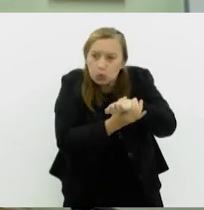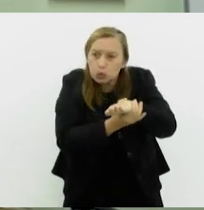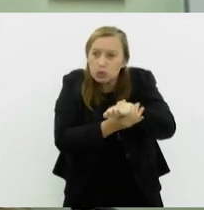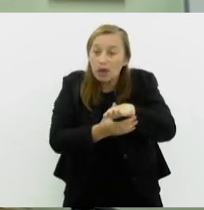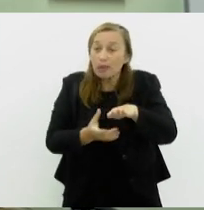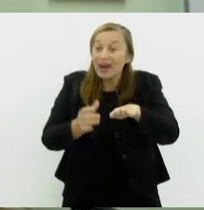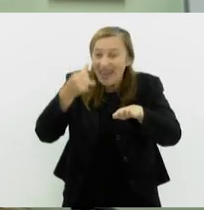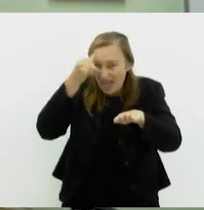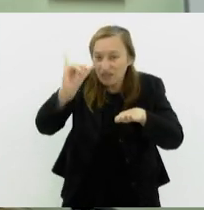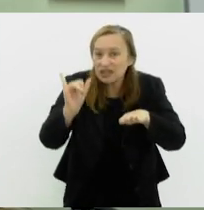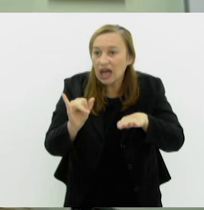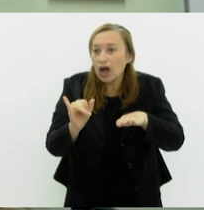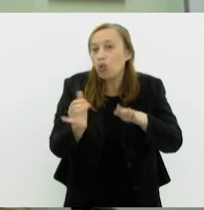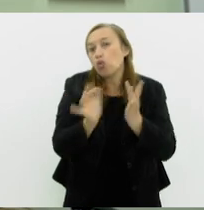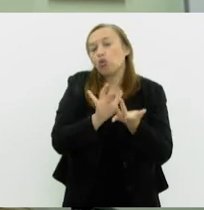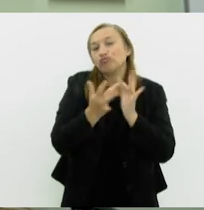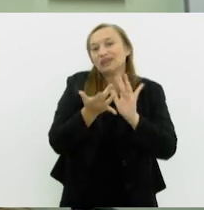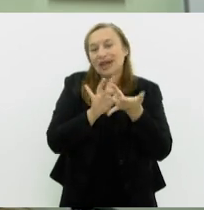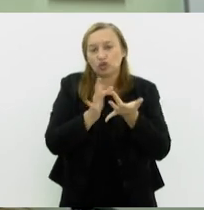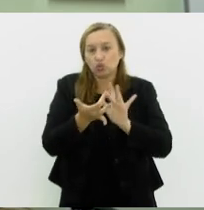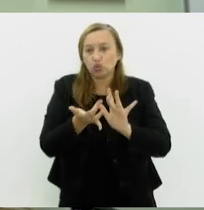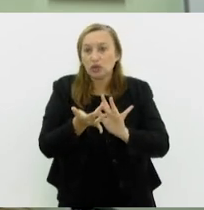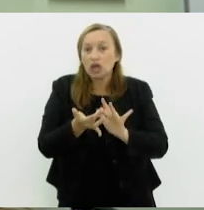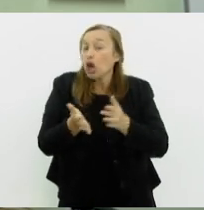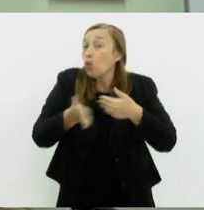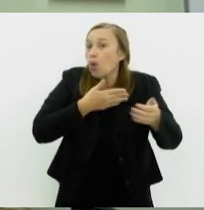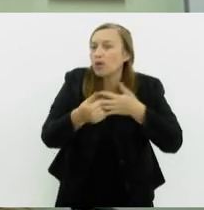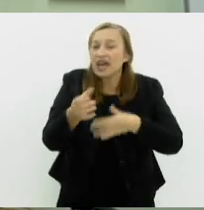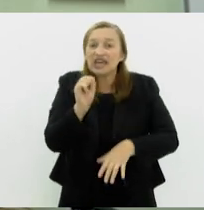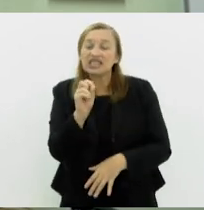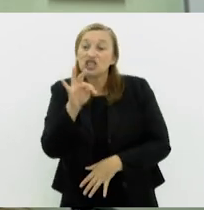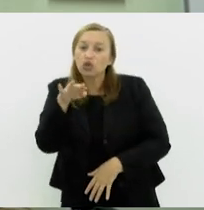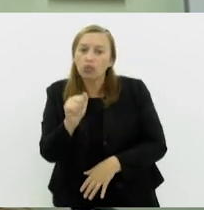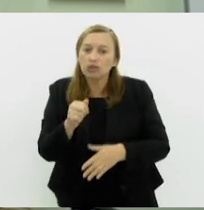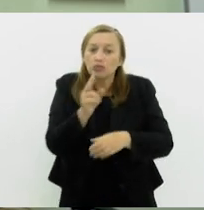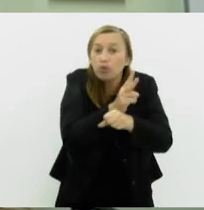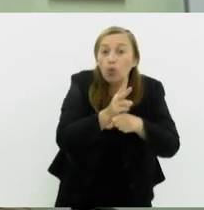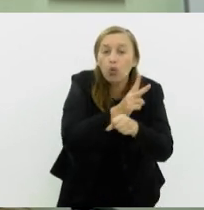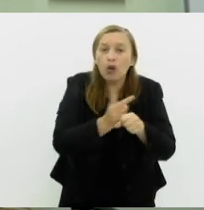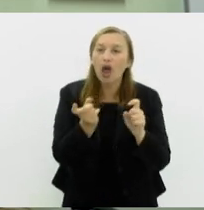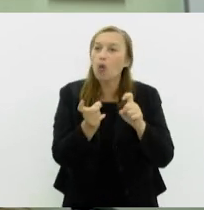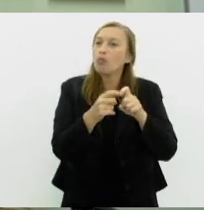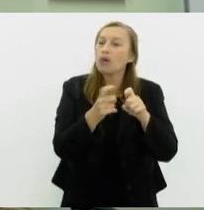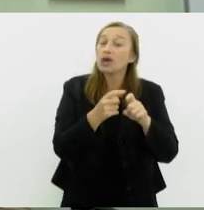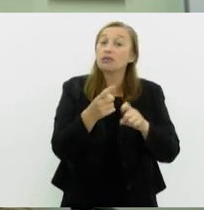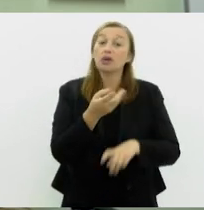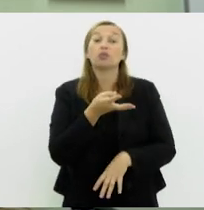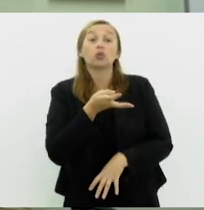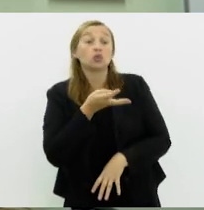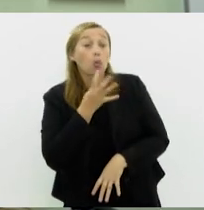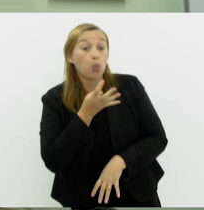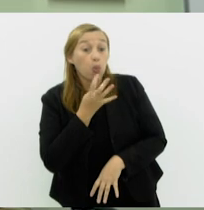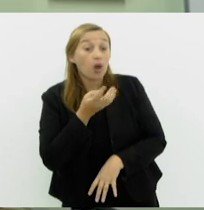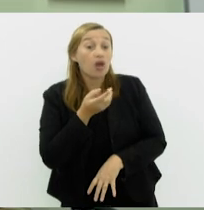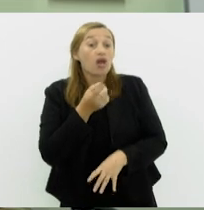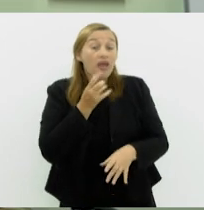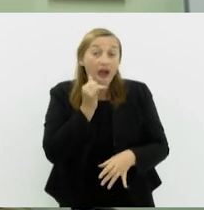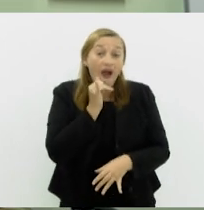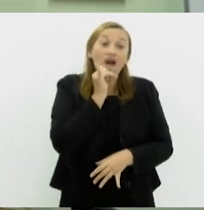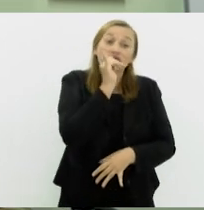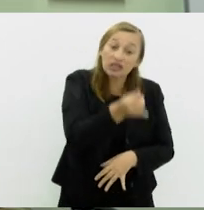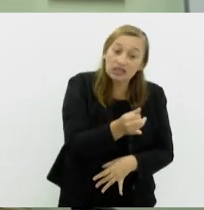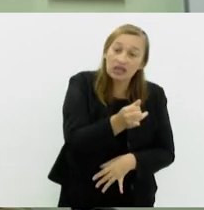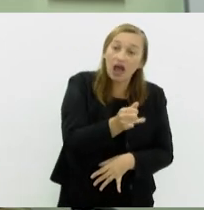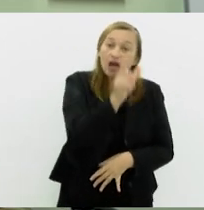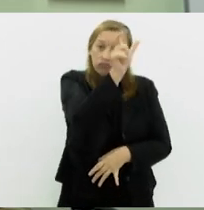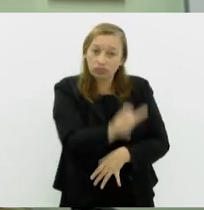direto. E claro, em qualquer sintoma, procurar ajuda médica para que possa reconhecer e avisar o profissional da saúde,